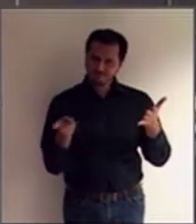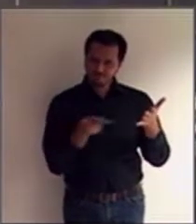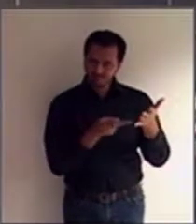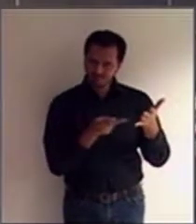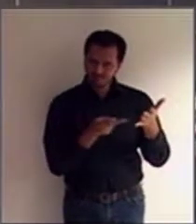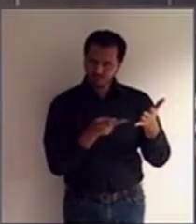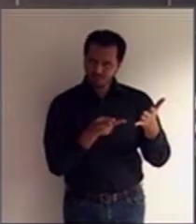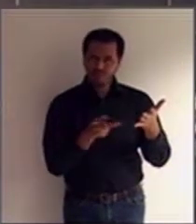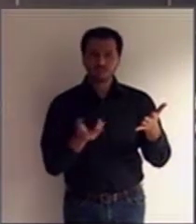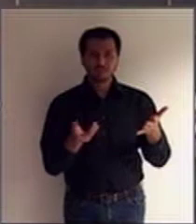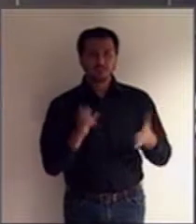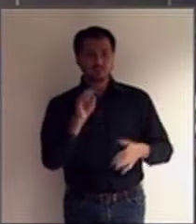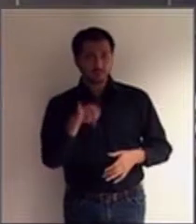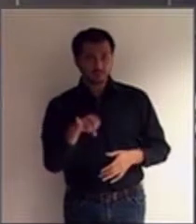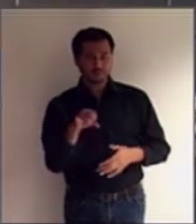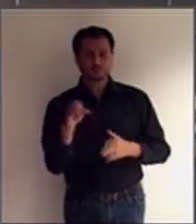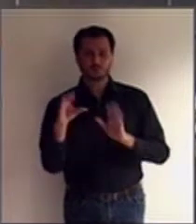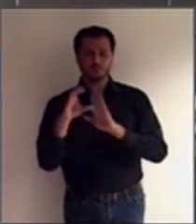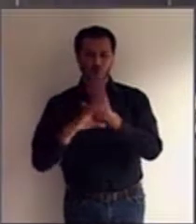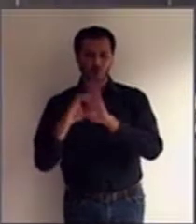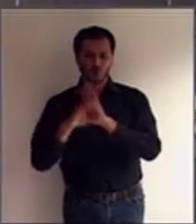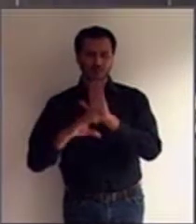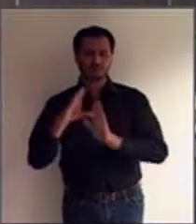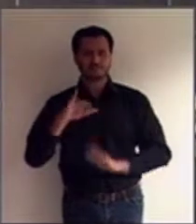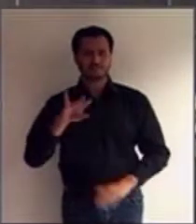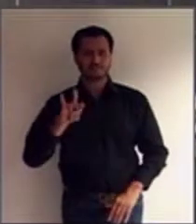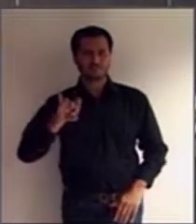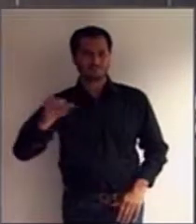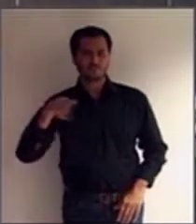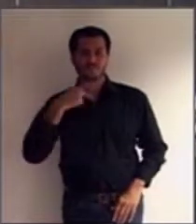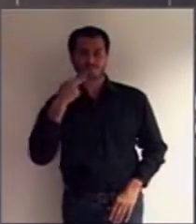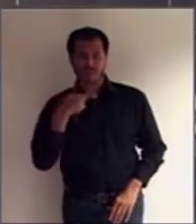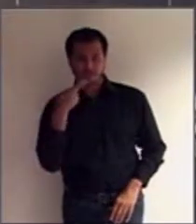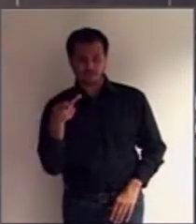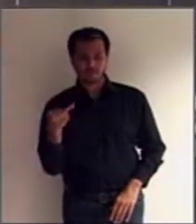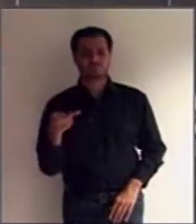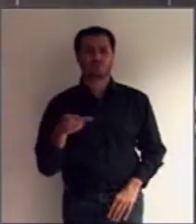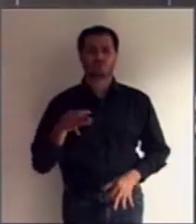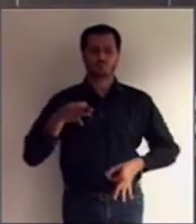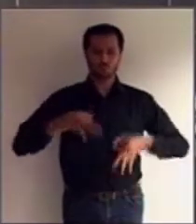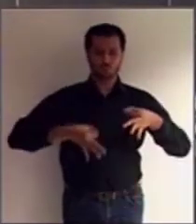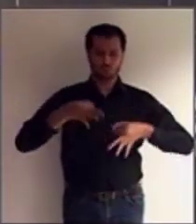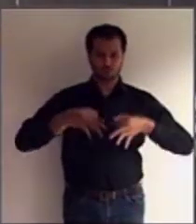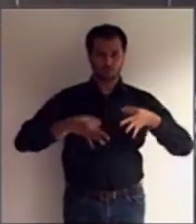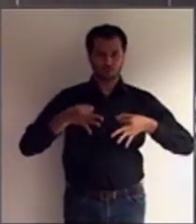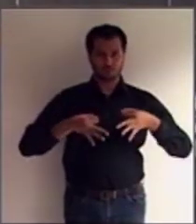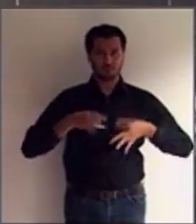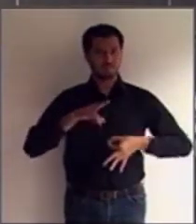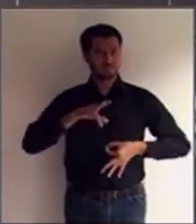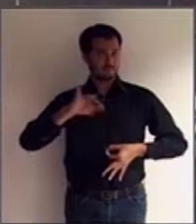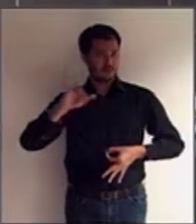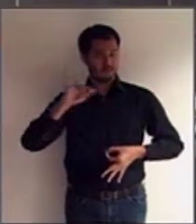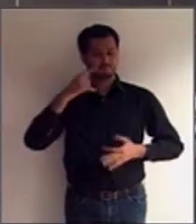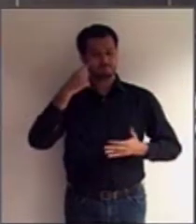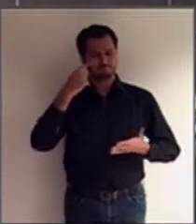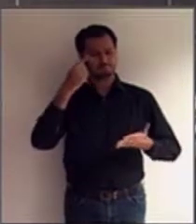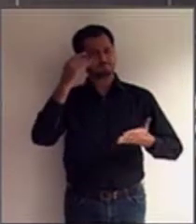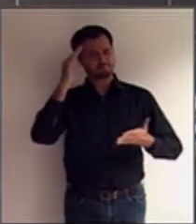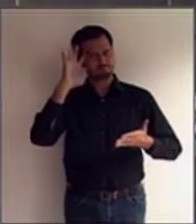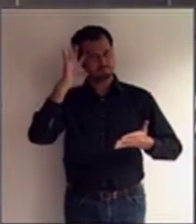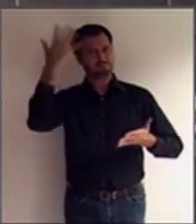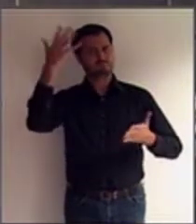se o Código Civil diz que o juiz assinará os limites da interdição, as